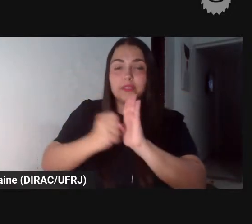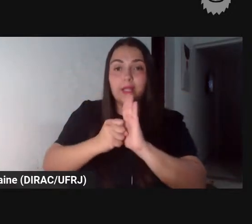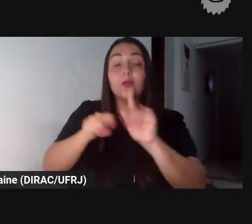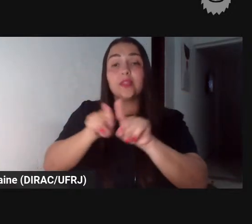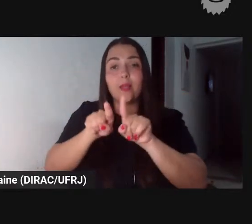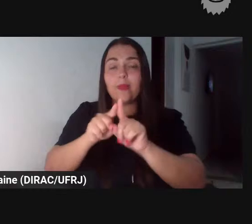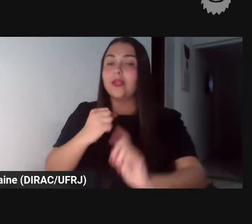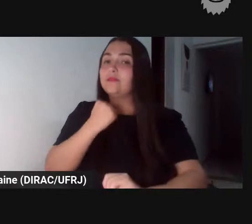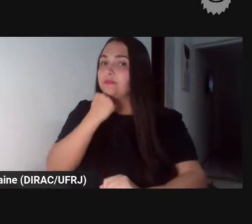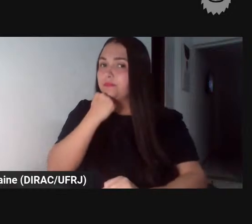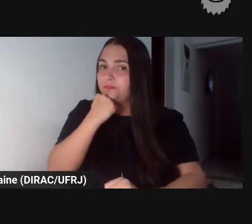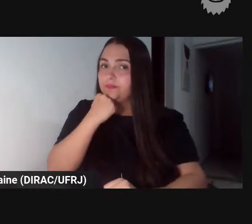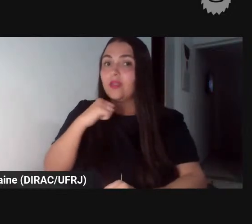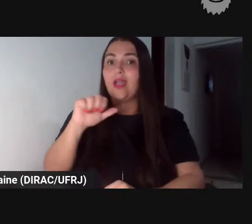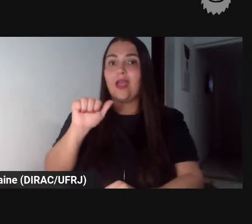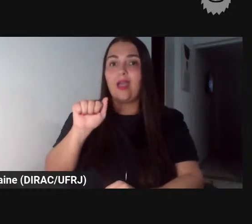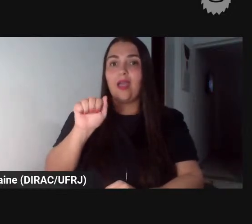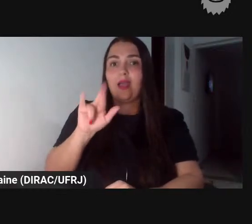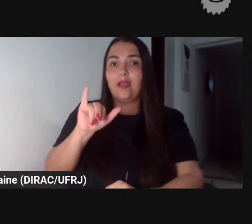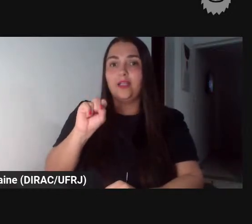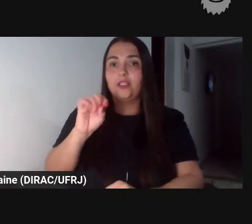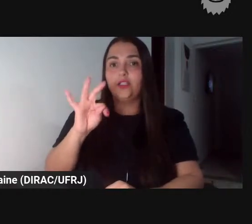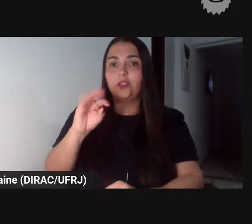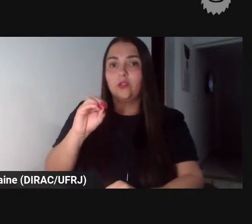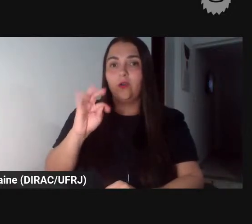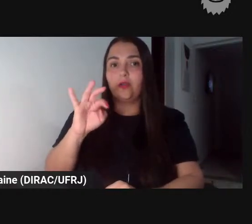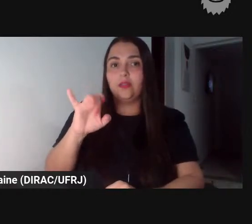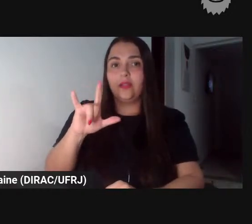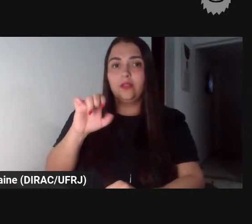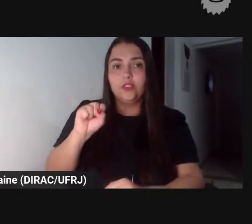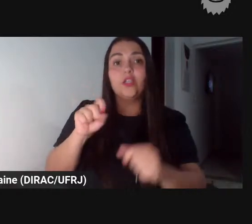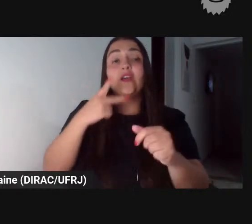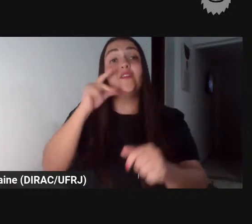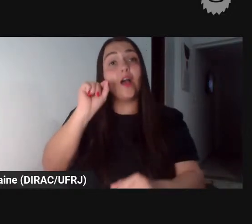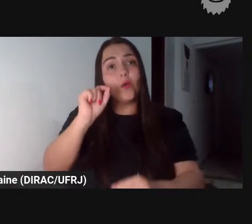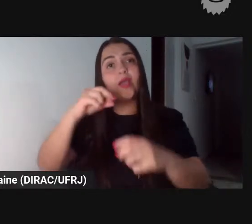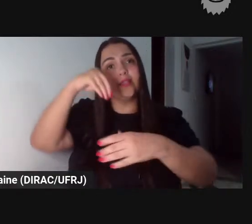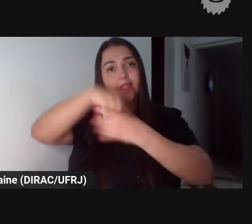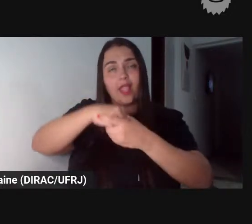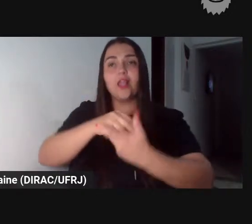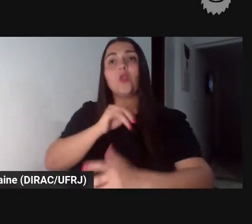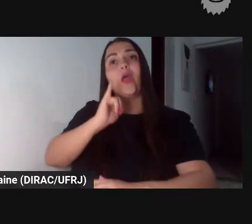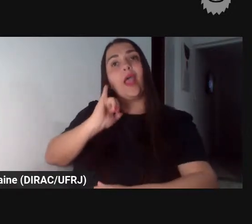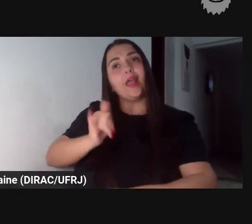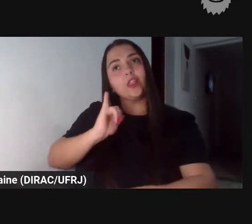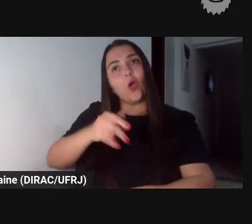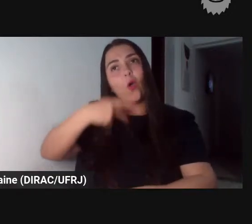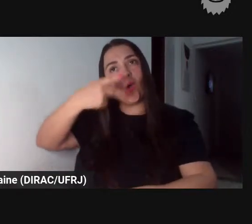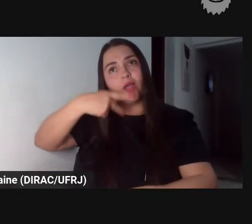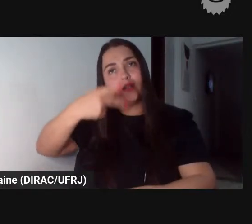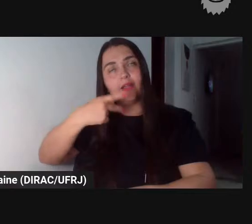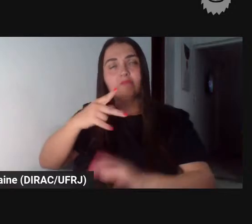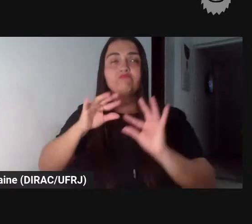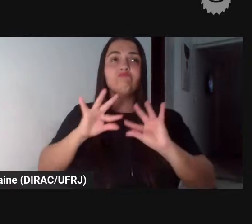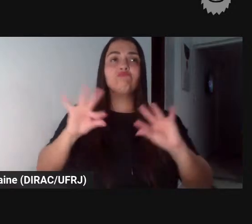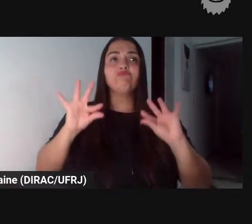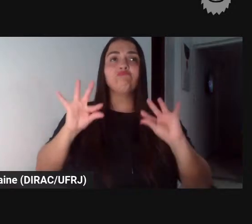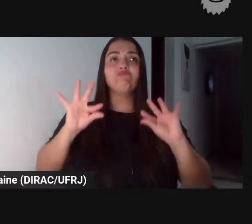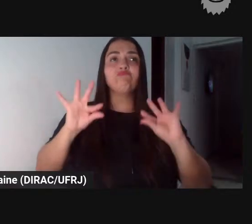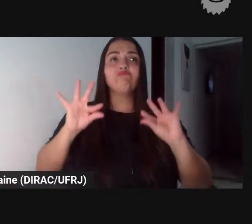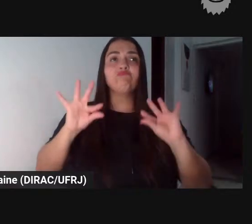sistematizar a retórica né e é no bojo da retórica que se